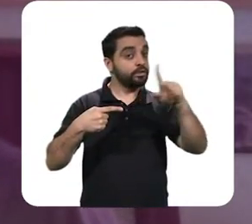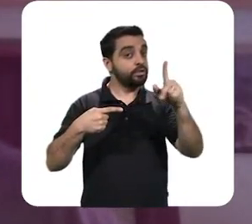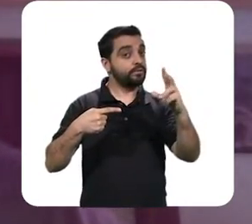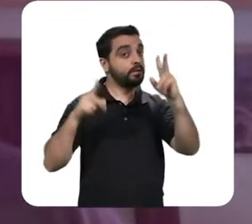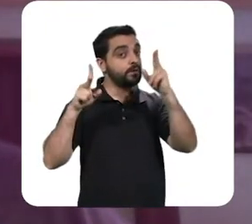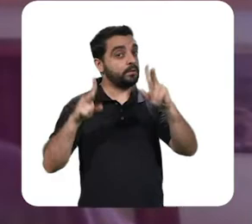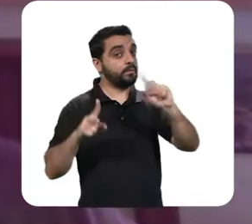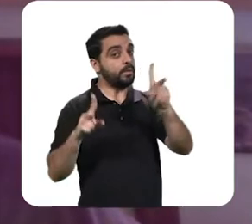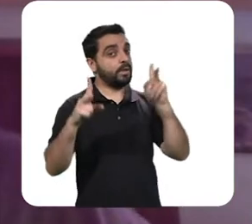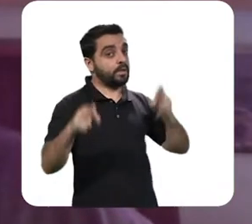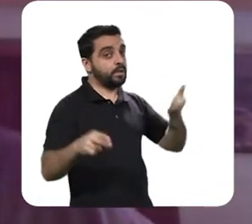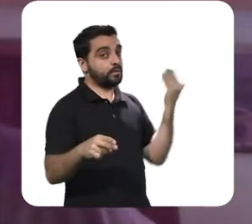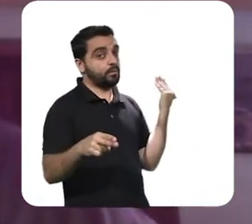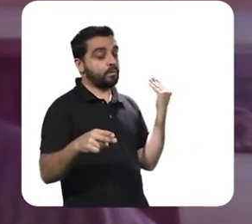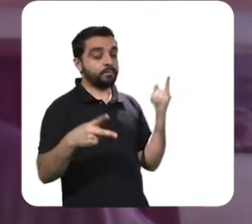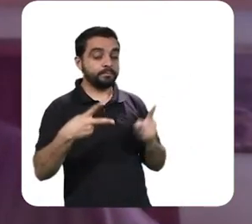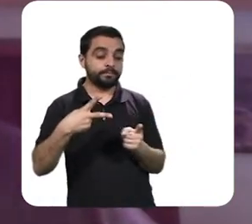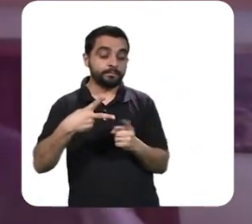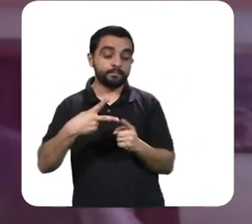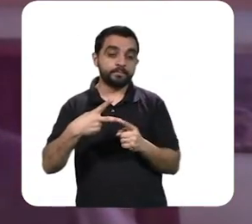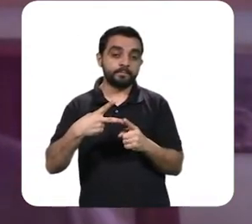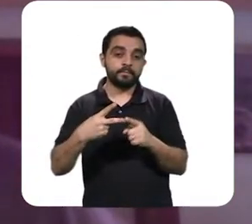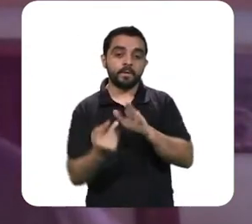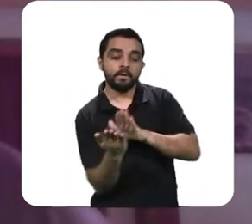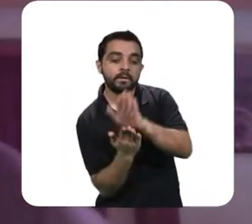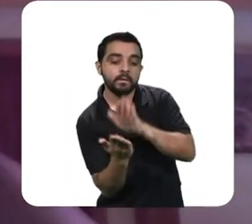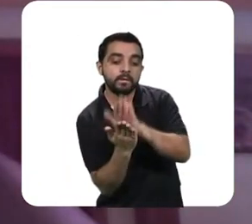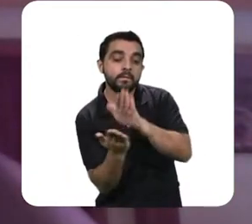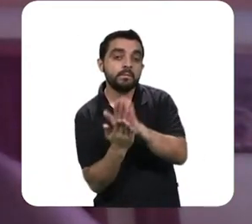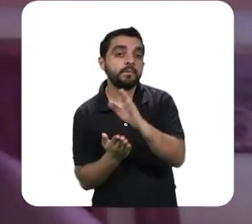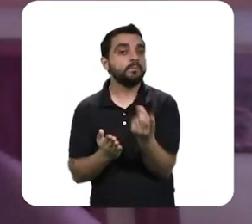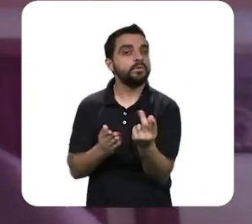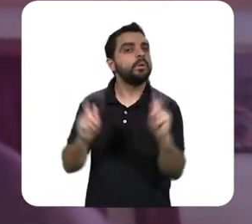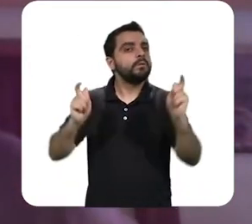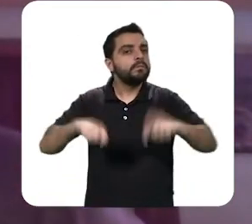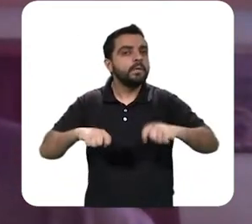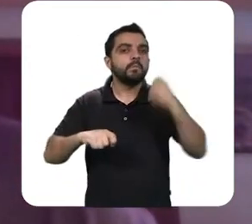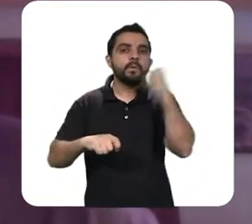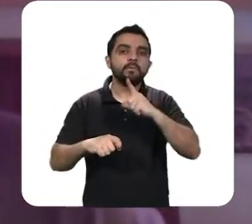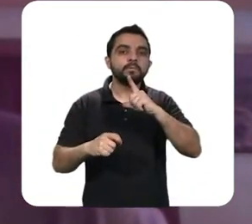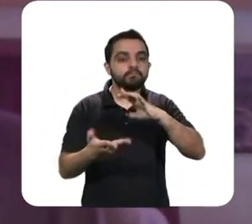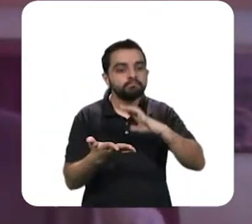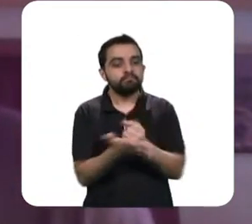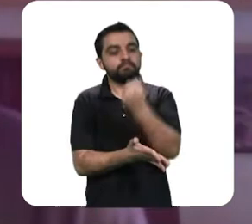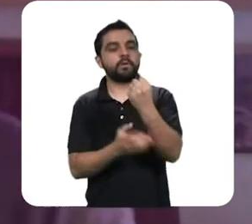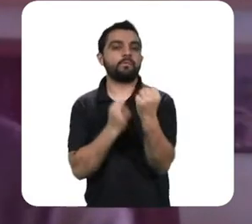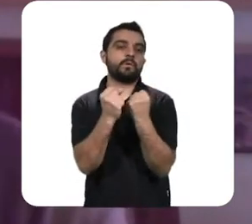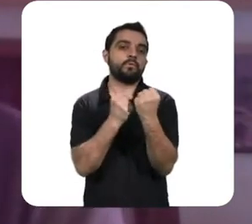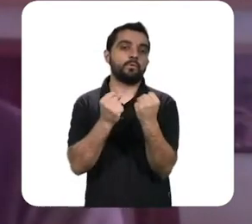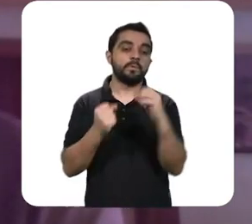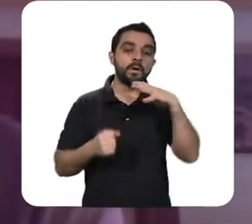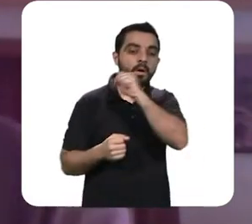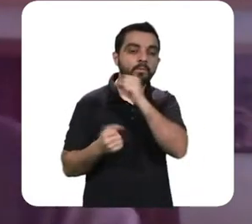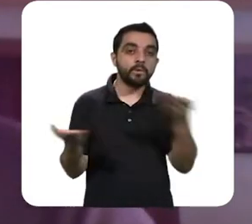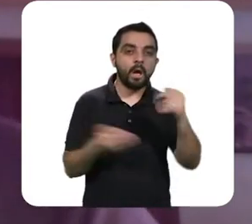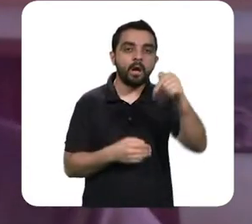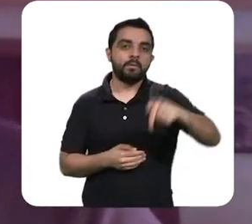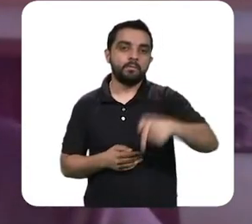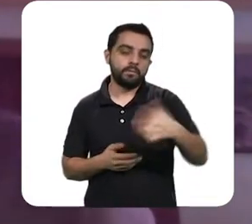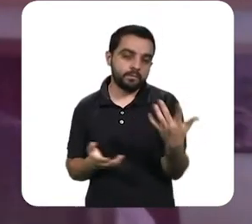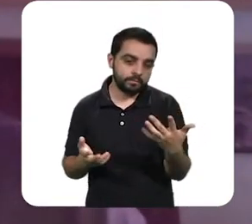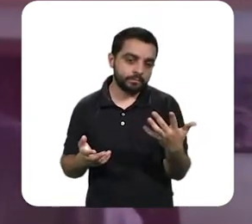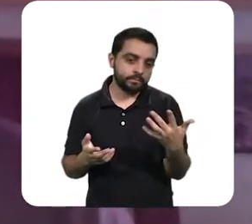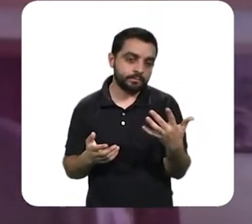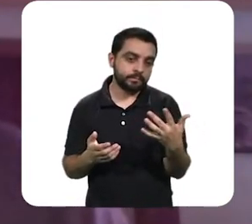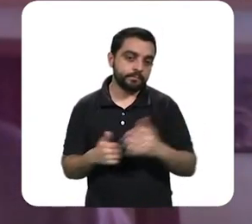praticamente e dois imprimir papel moeda pode ser uma saída rápida e bastante isenta de riscos